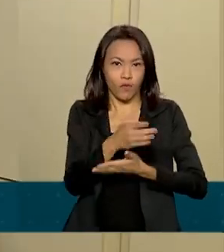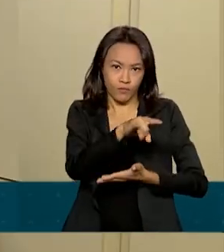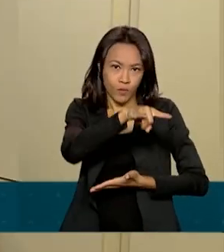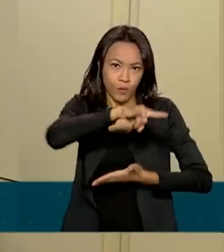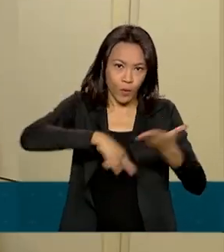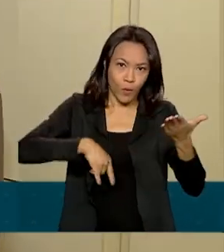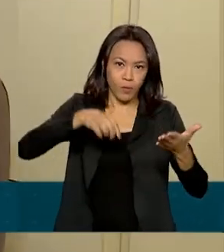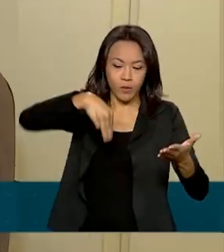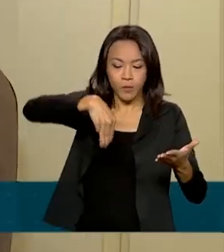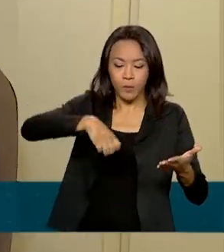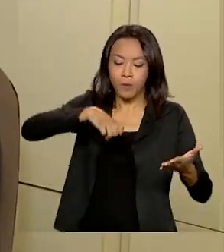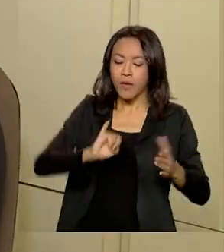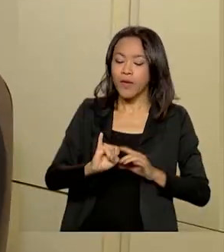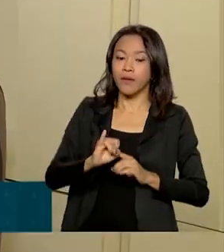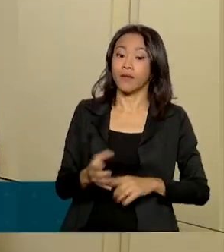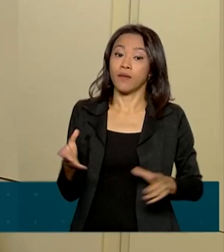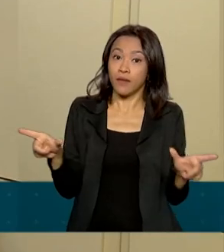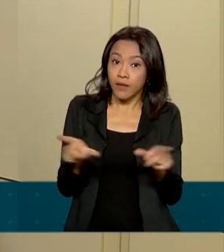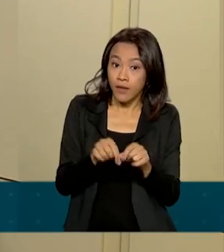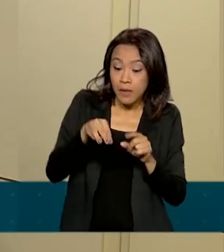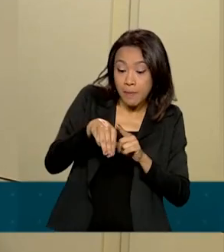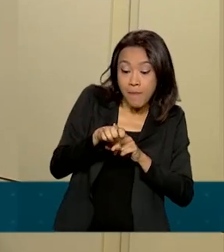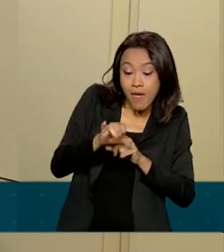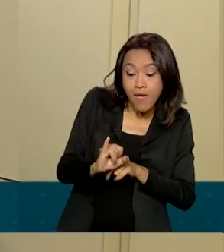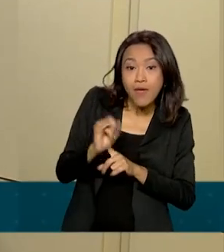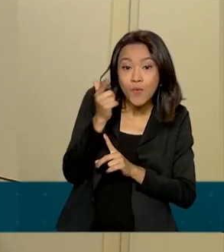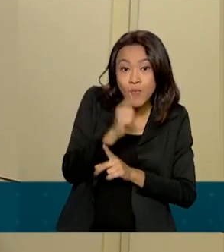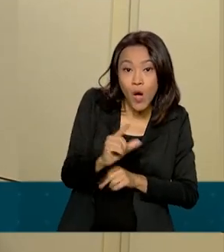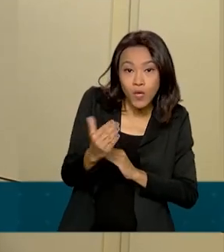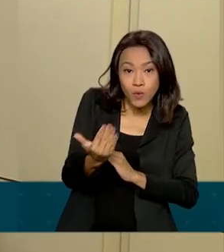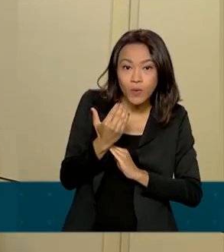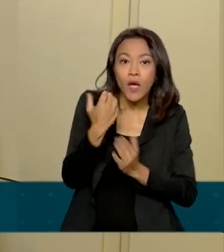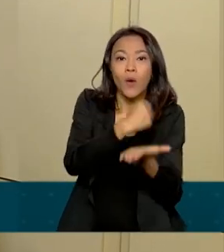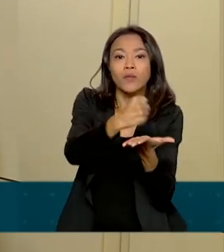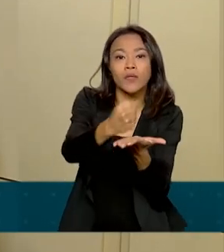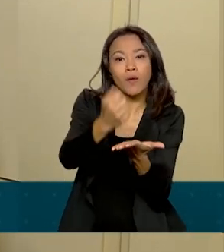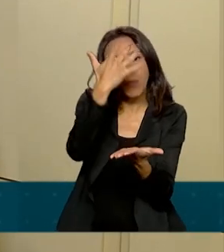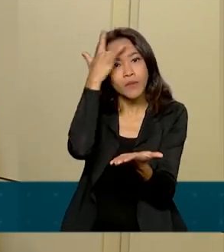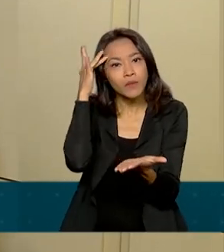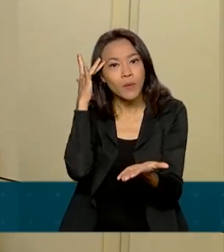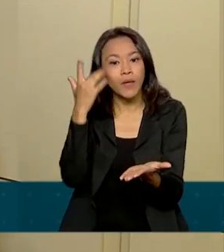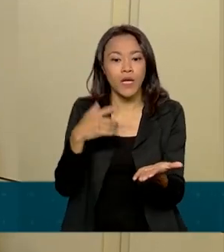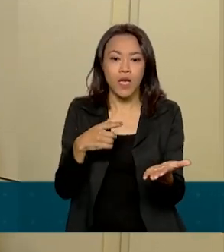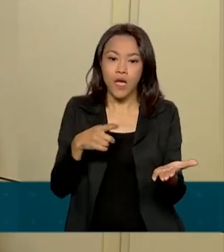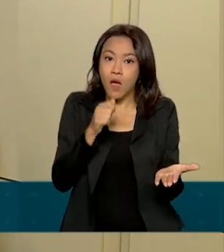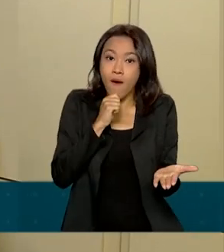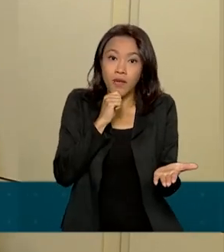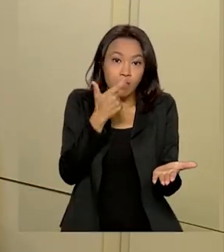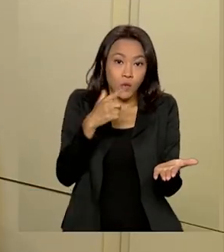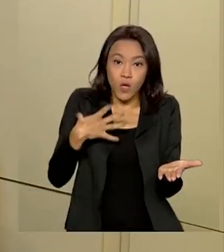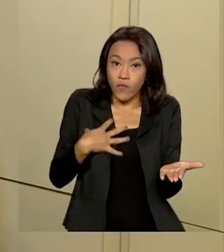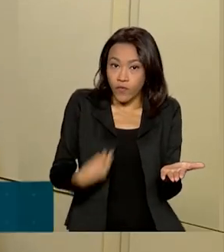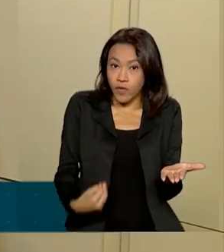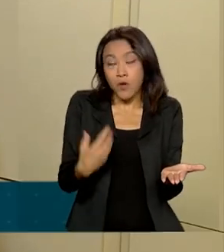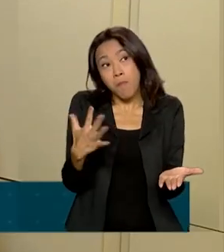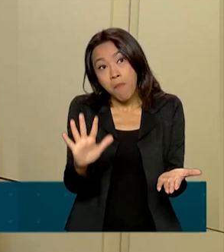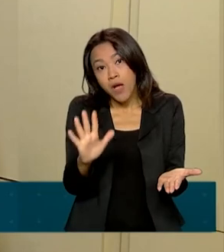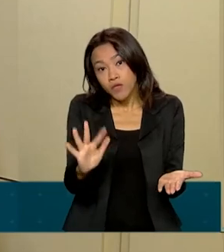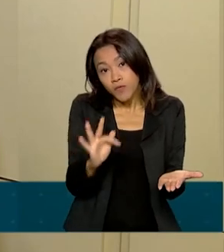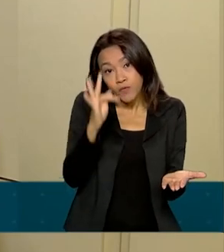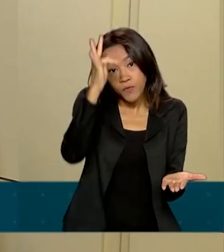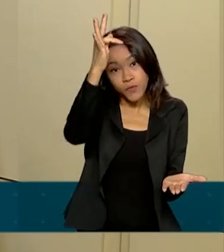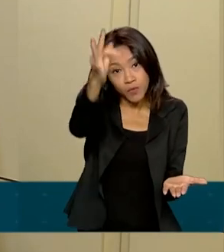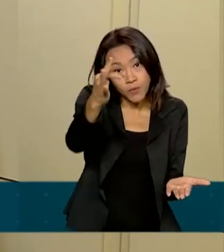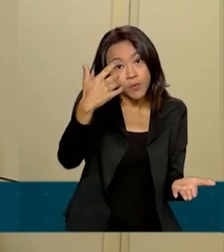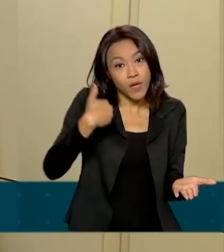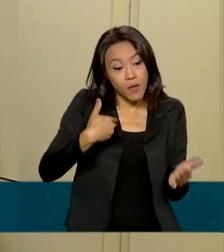O MEI me dá essa possibilidade de contratar uma pessoa e a outra questão, eu ainda não tenho filho, mas quando eu tiver e precisar